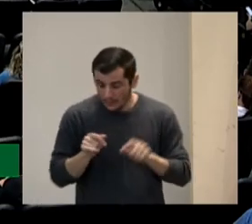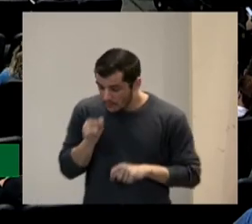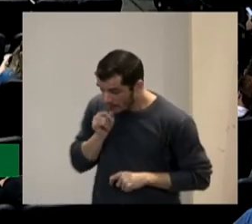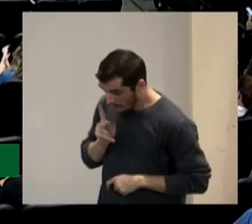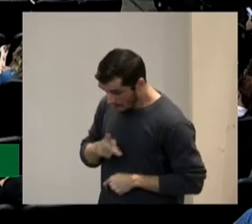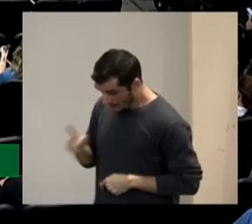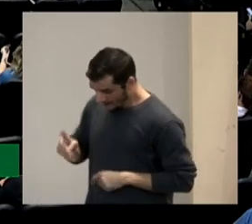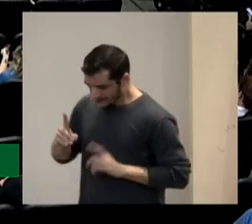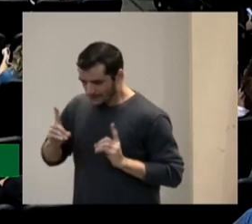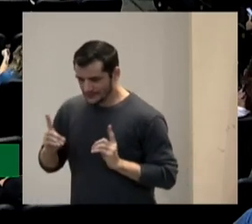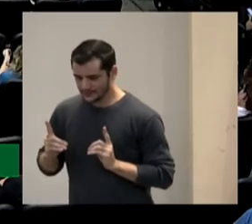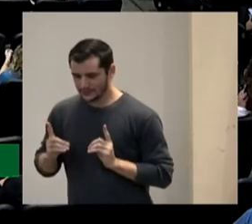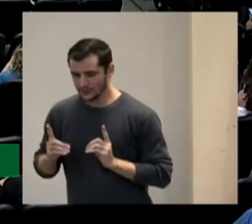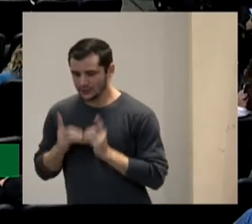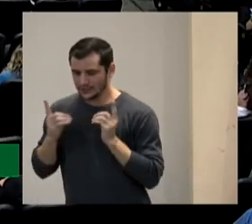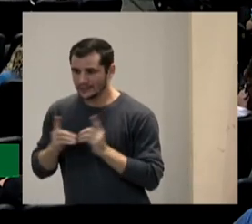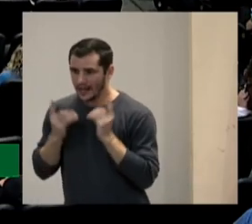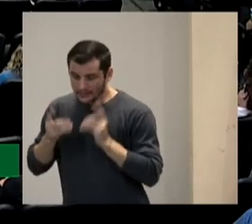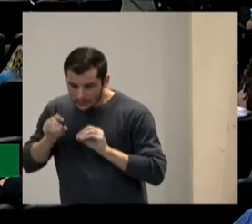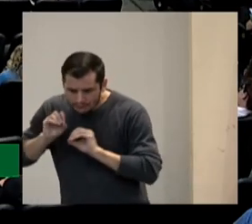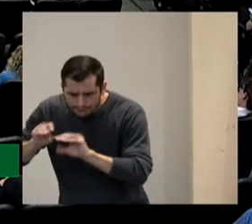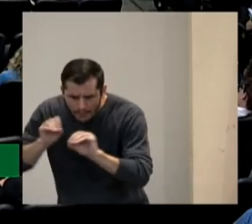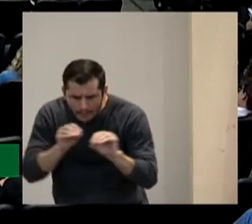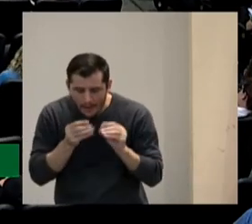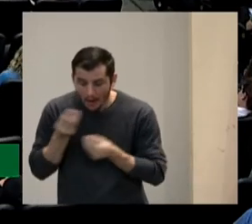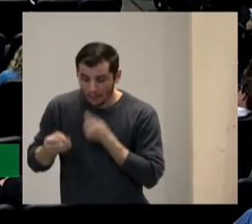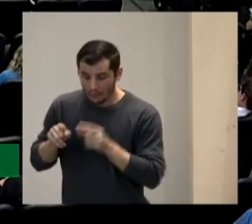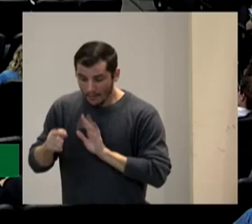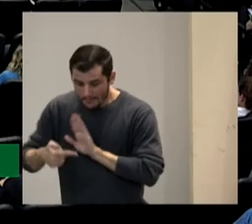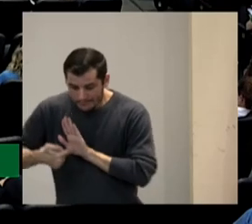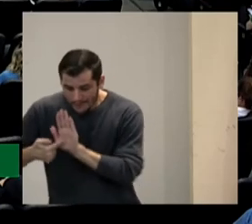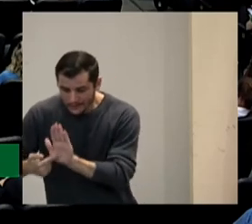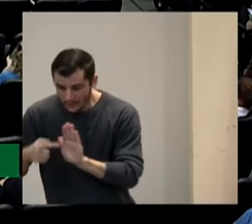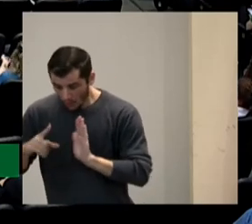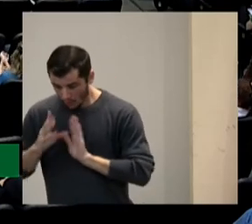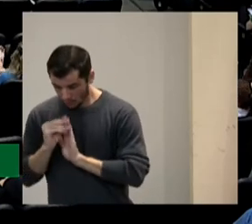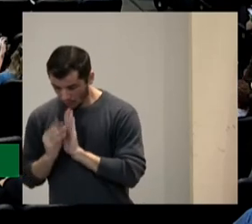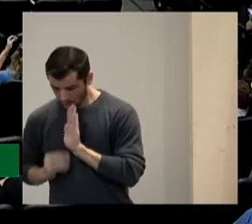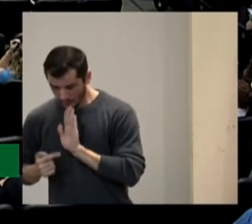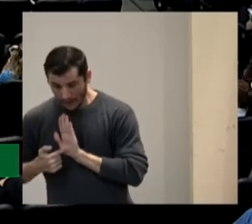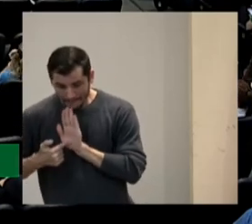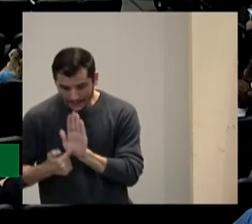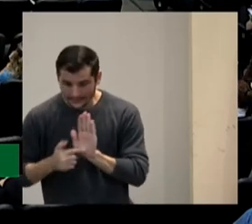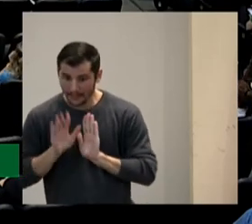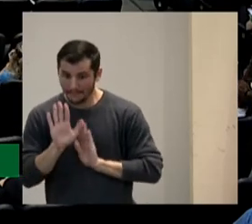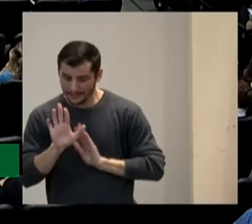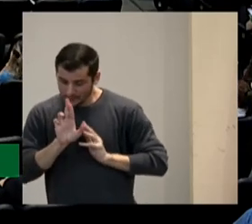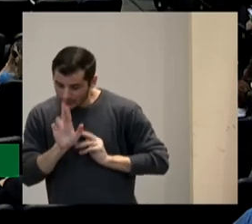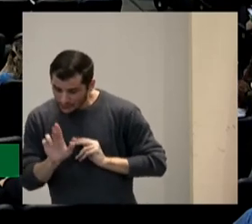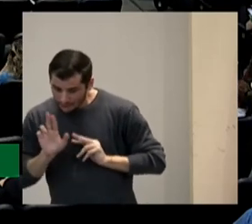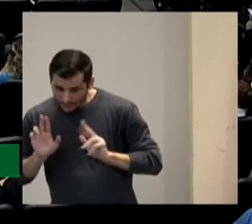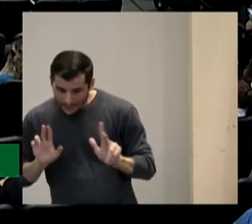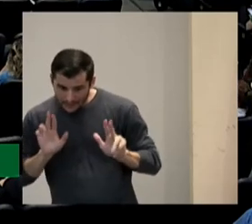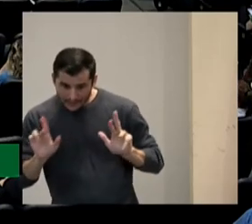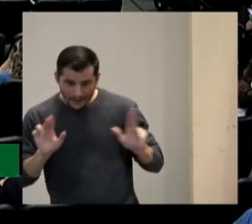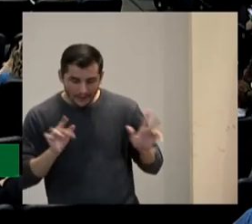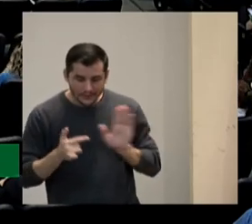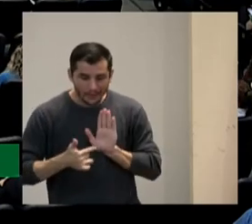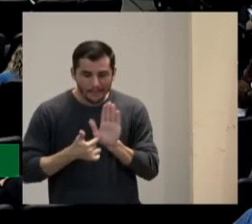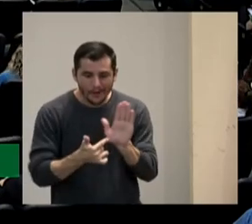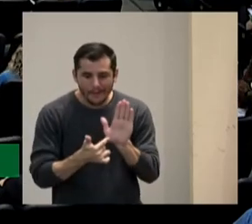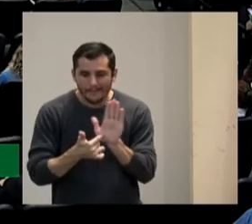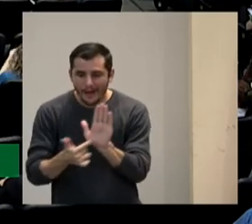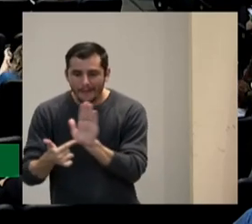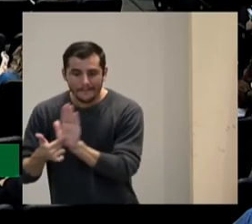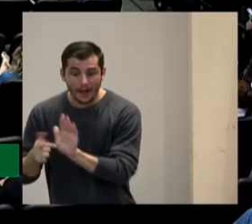ensino na apresentação de informações dos contenidos de formas diferentes que diferencia as maneiras que os